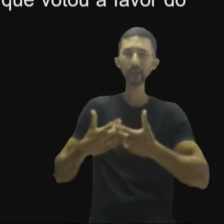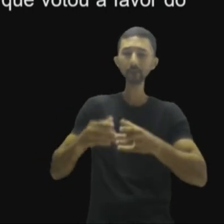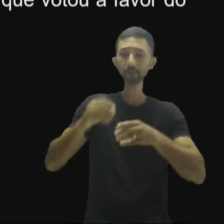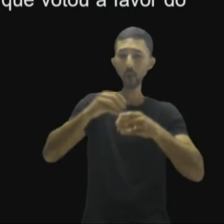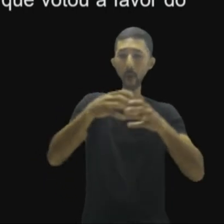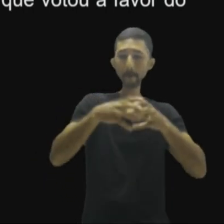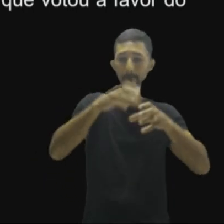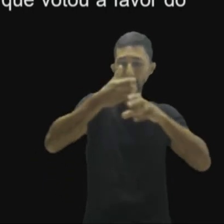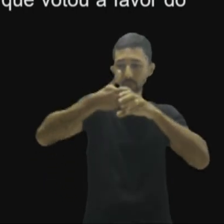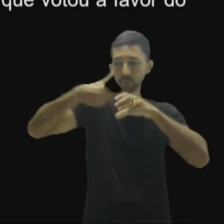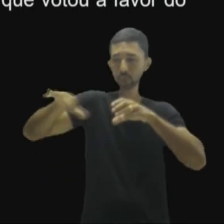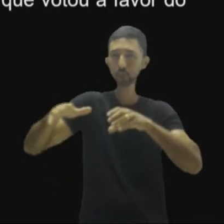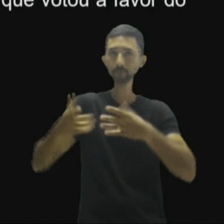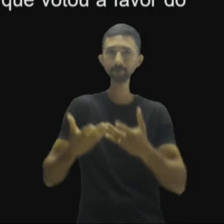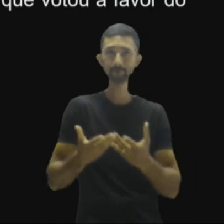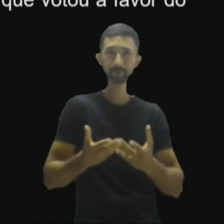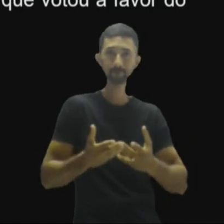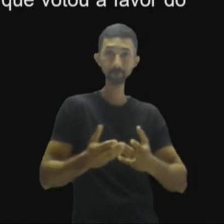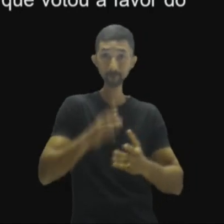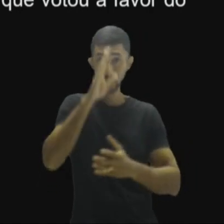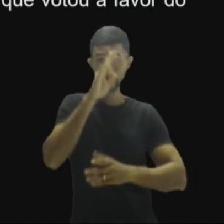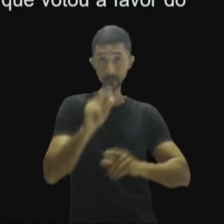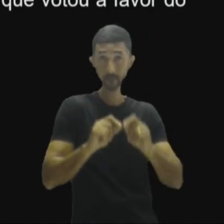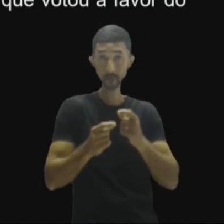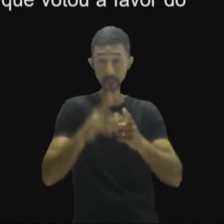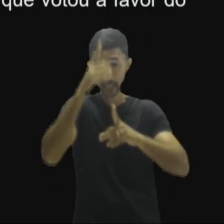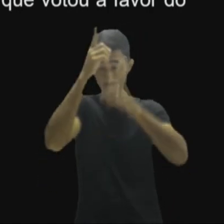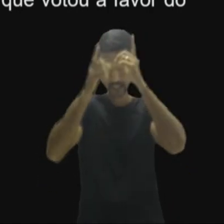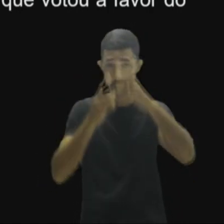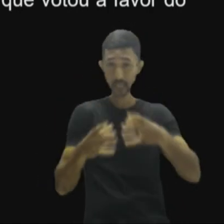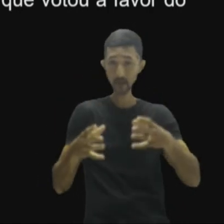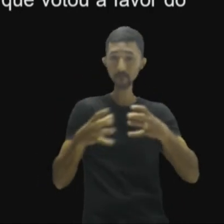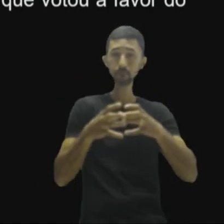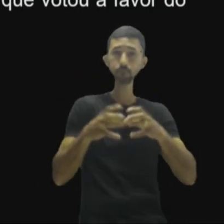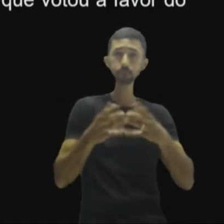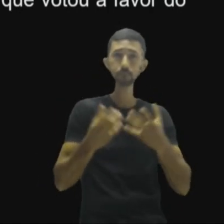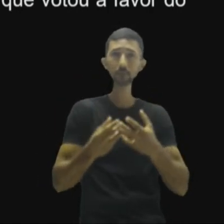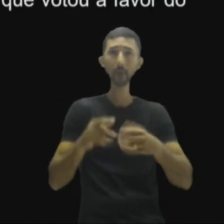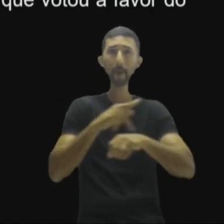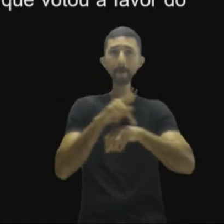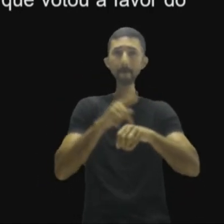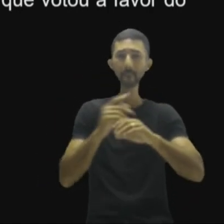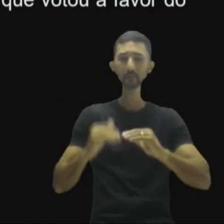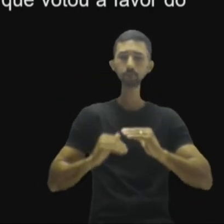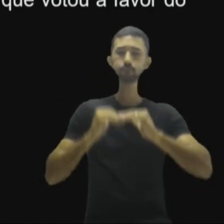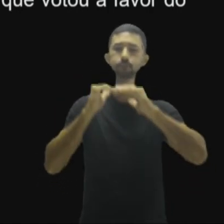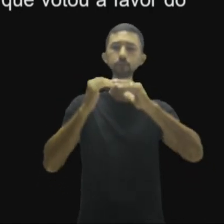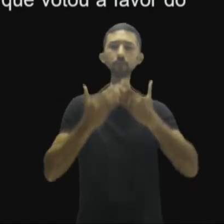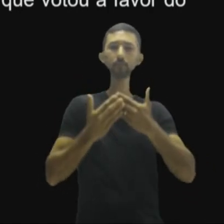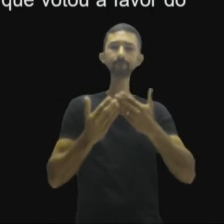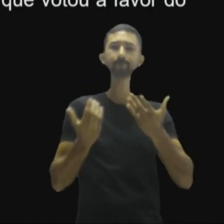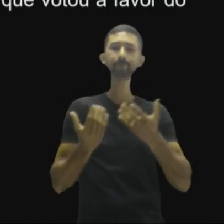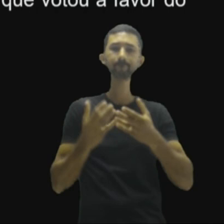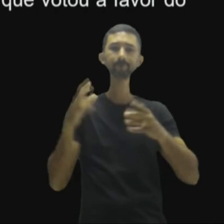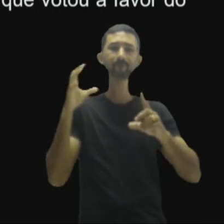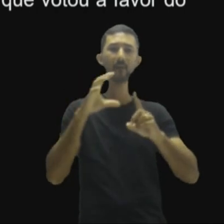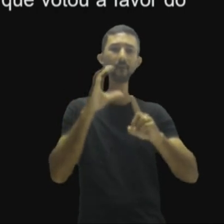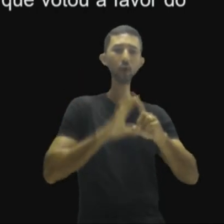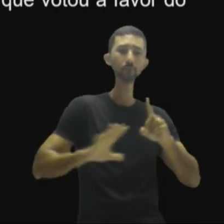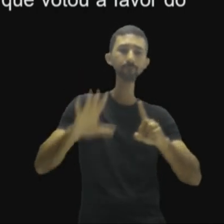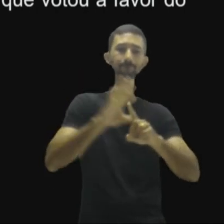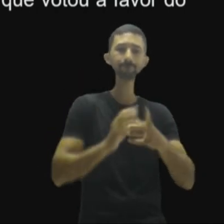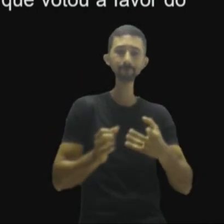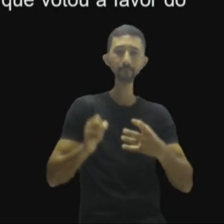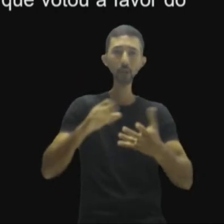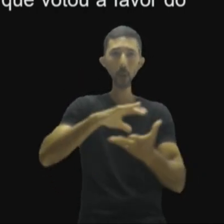retirada britânica da União Europeia, principalmente a ideia de que o Reino Unido poderia manter o status de inserção e influência no plano